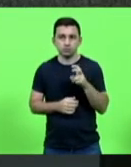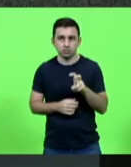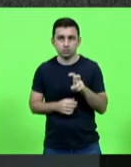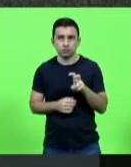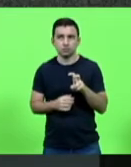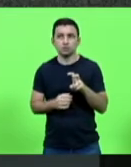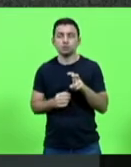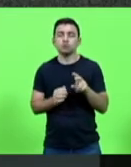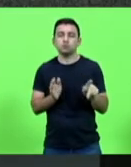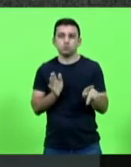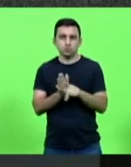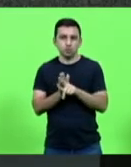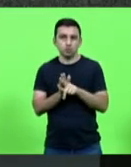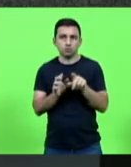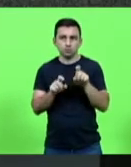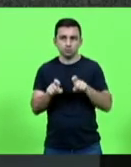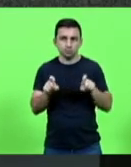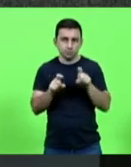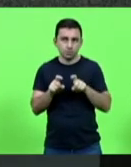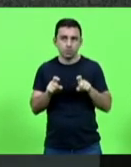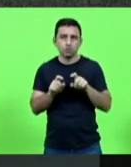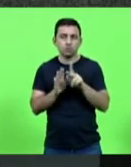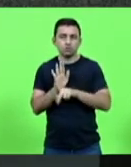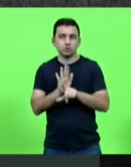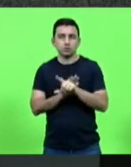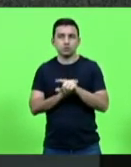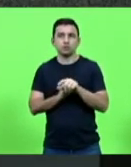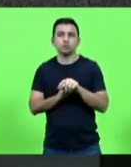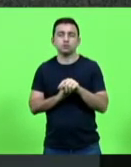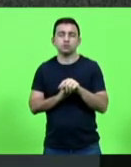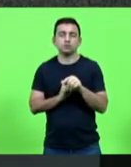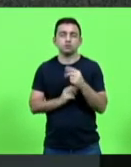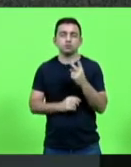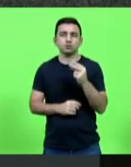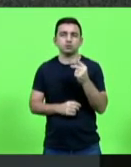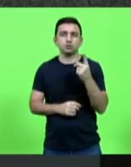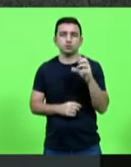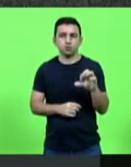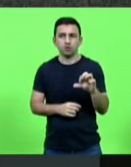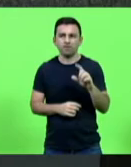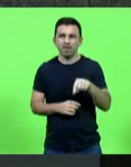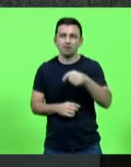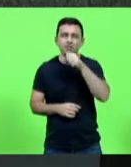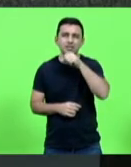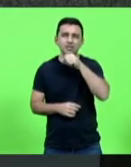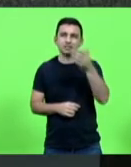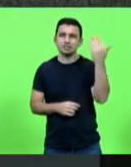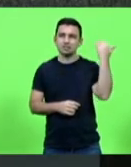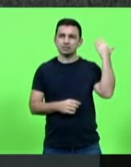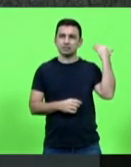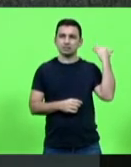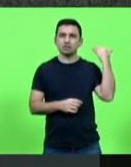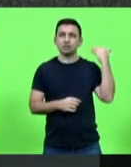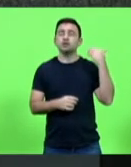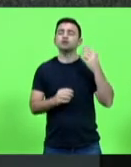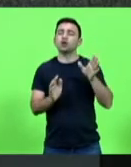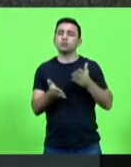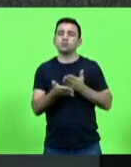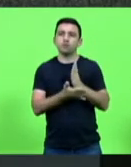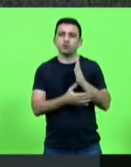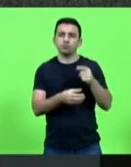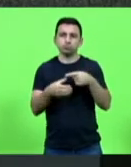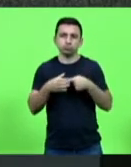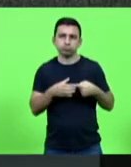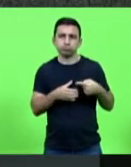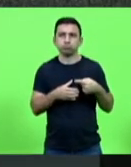dos autos do PL 243.7 de 2019, que era o mais antigo, conforme aprovado nas comissões precedentes.